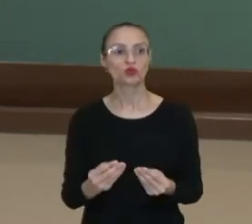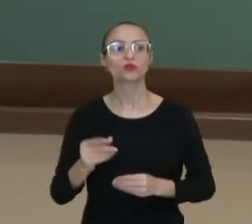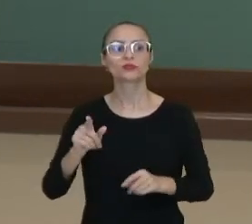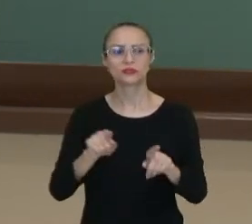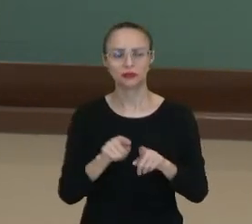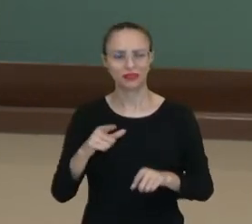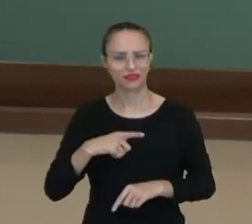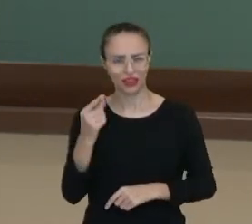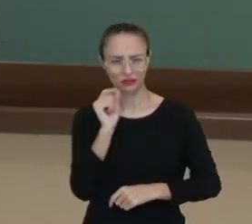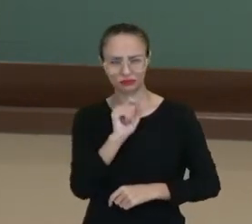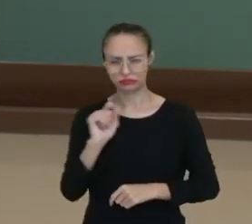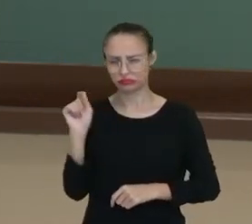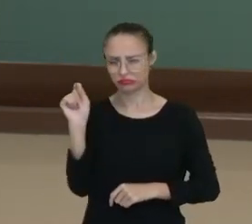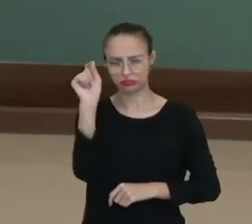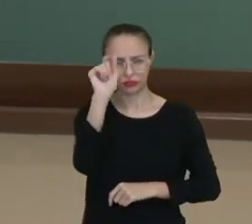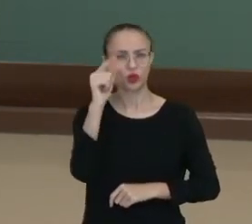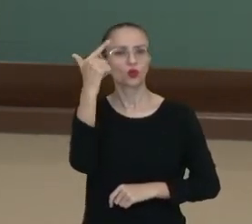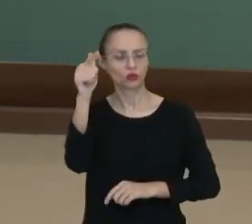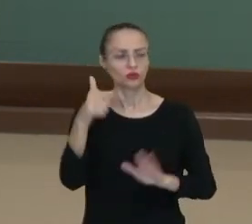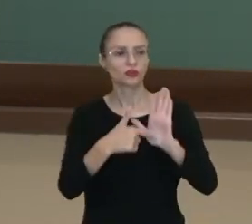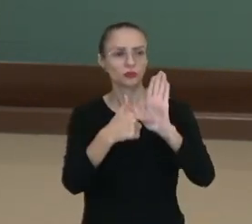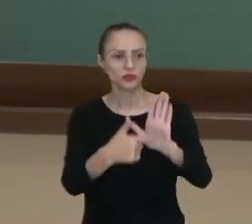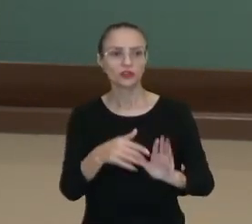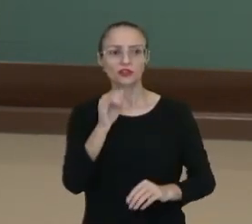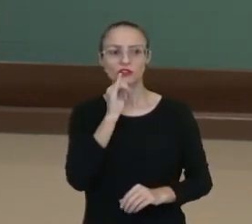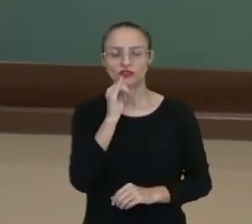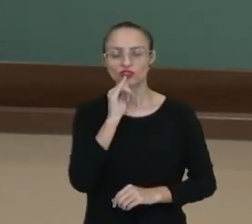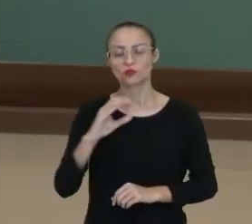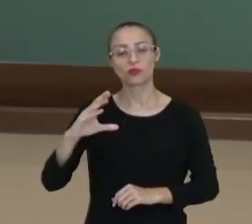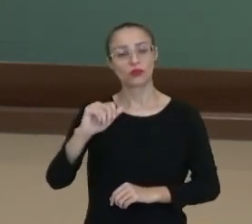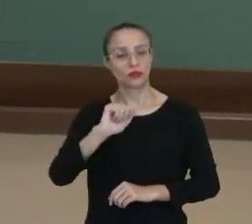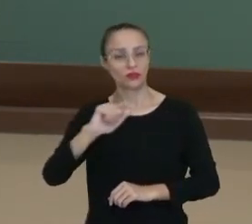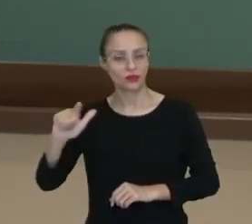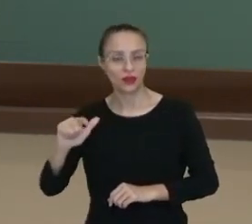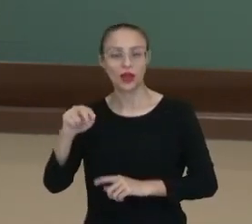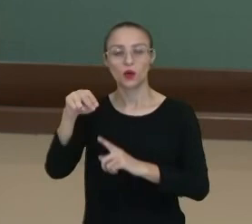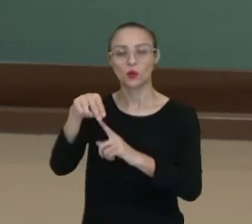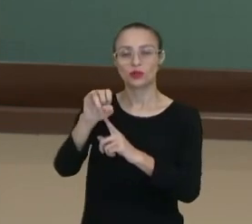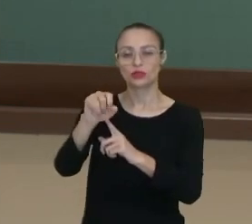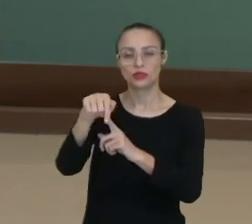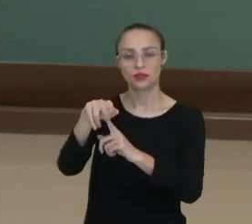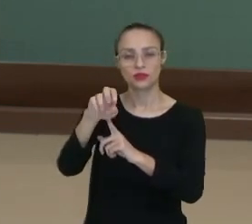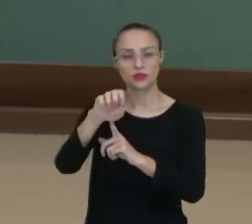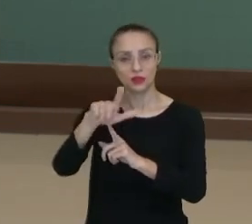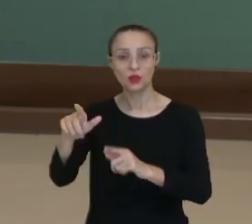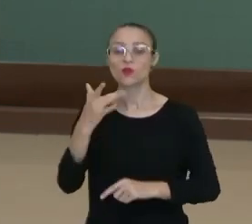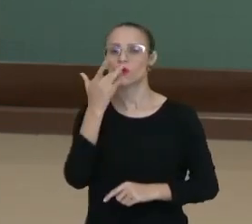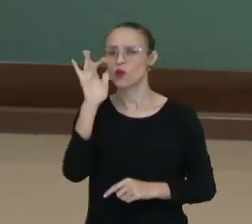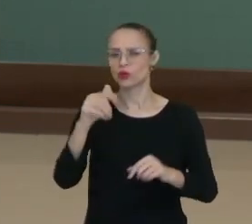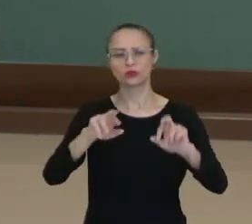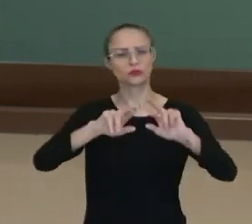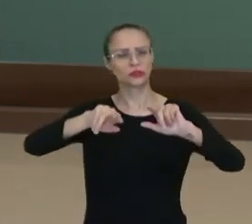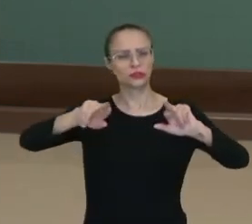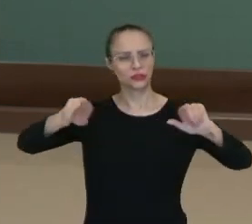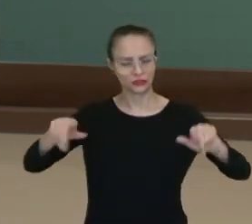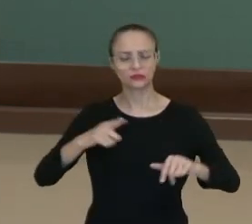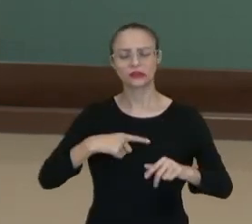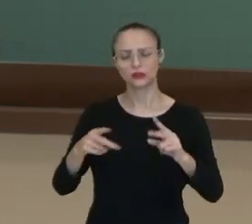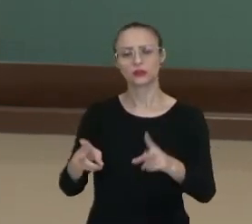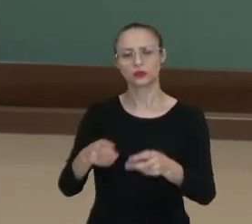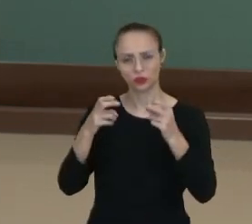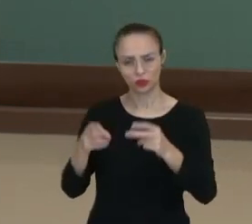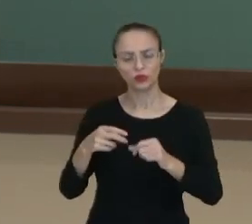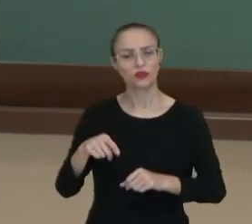itens que se destacam aqui, como calcário, níquel, ouro, entre outros recursos minerais